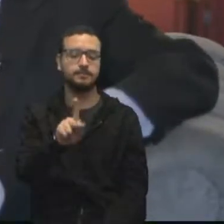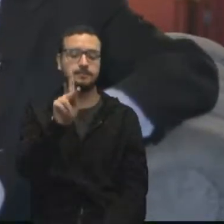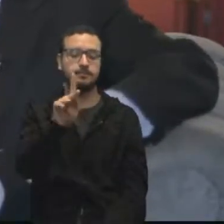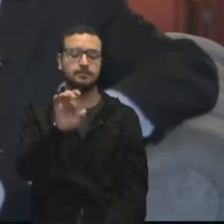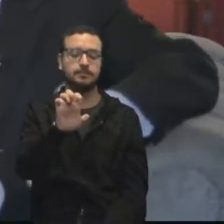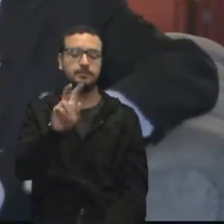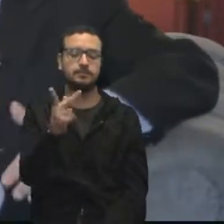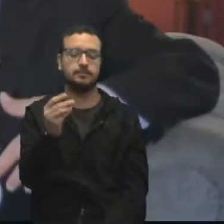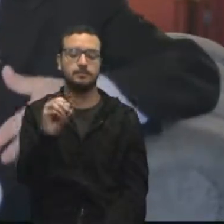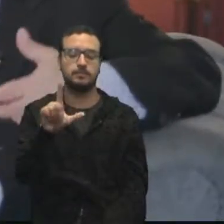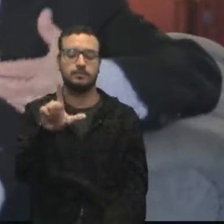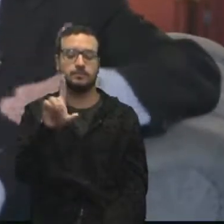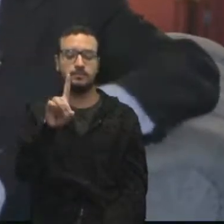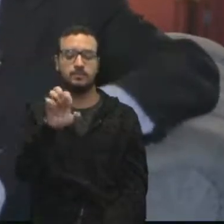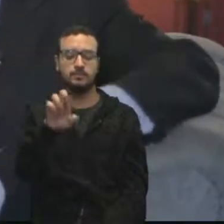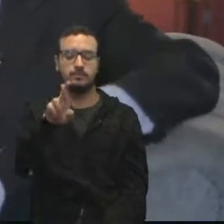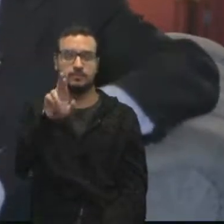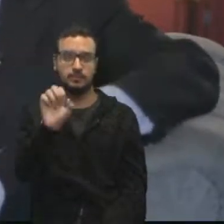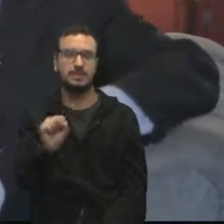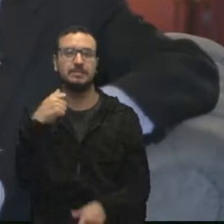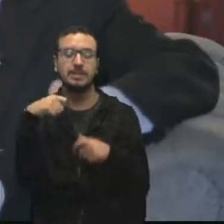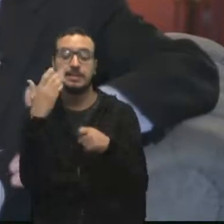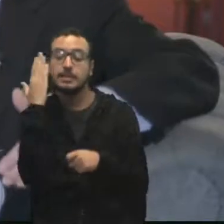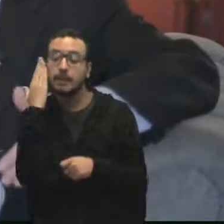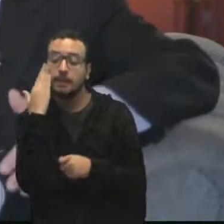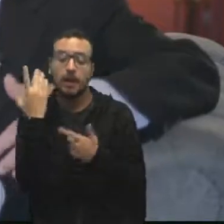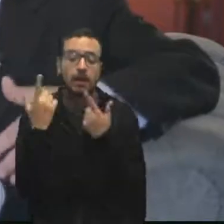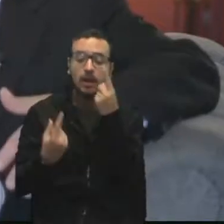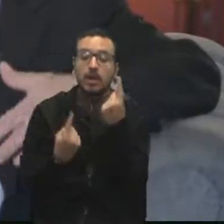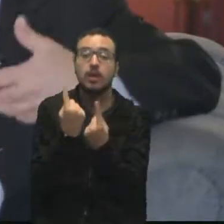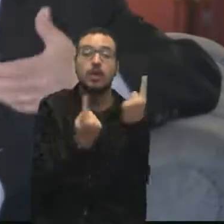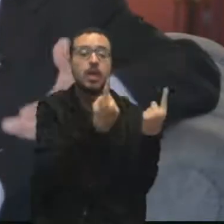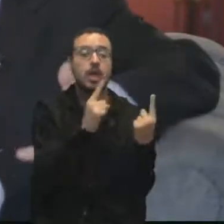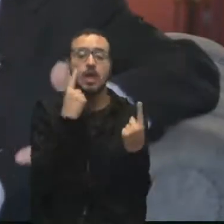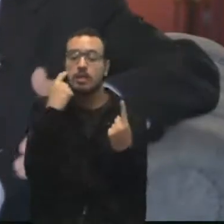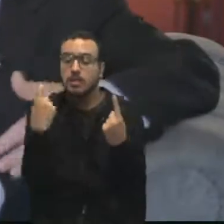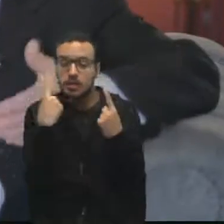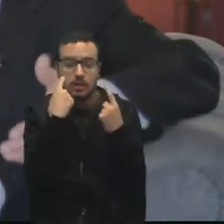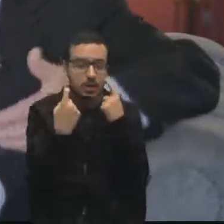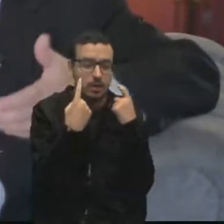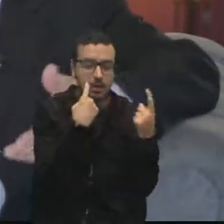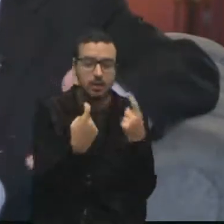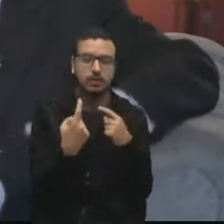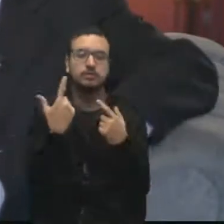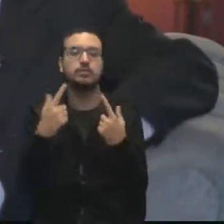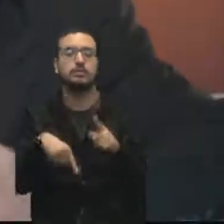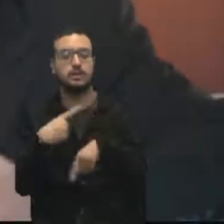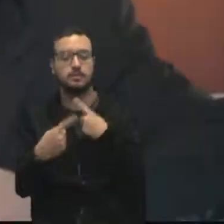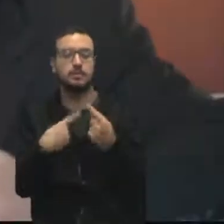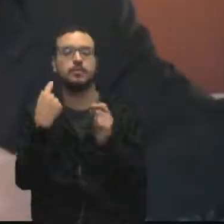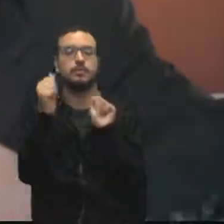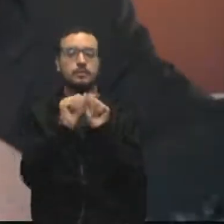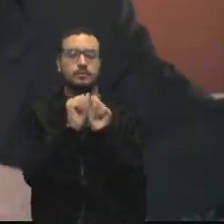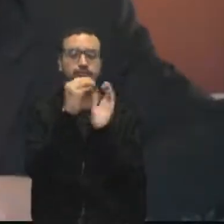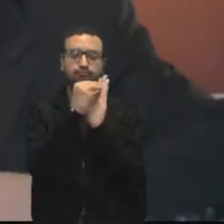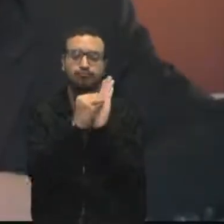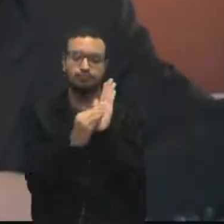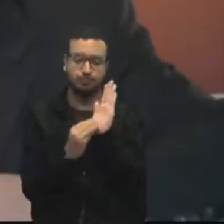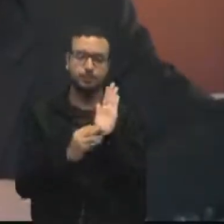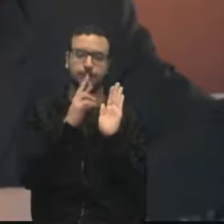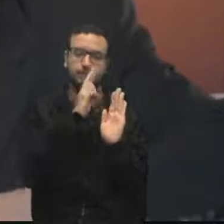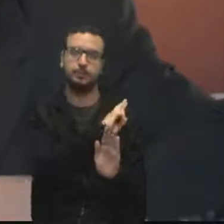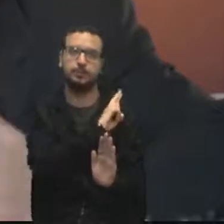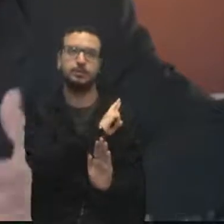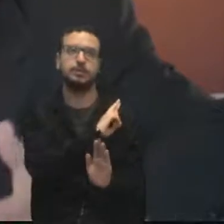identificar os stakeholders, identificar as partes interessadas, para só então definir o que vai ser comunicado, quando, como e onde. Não é à toa que o